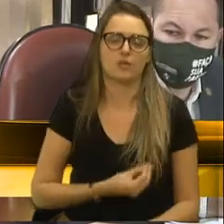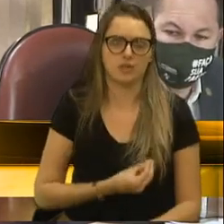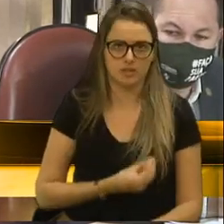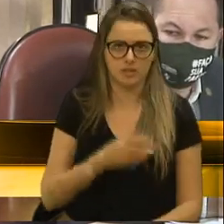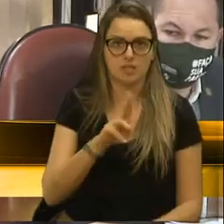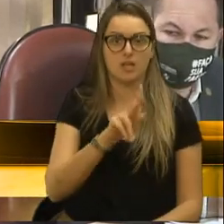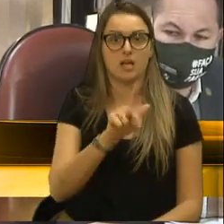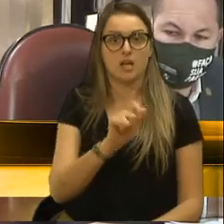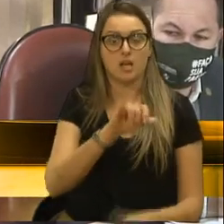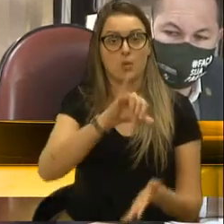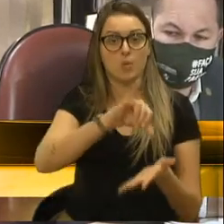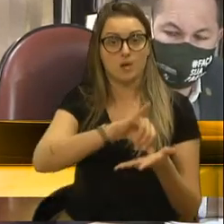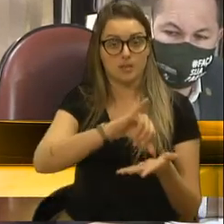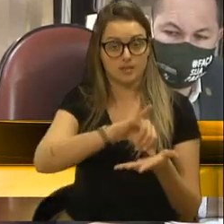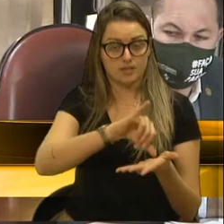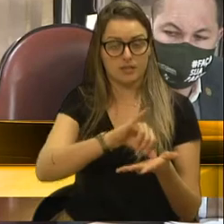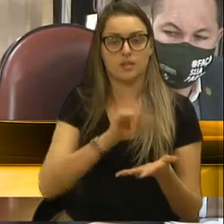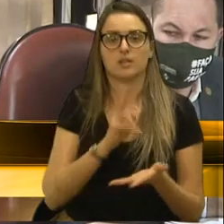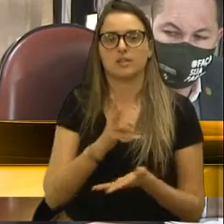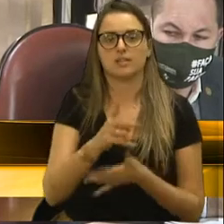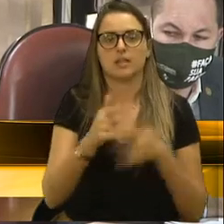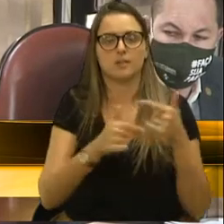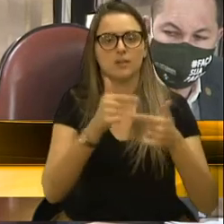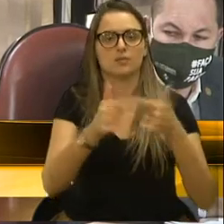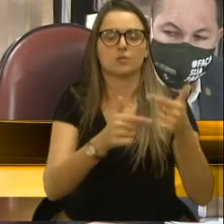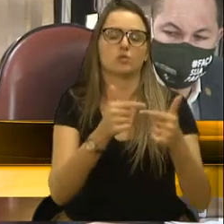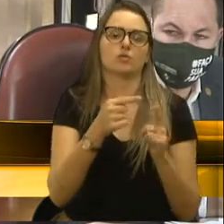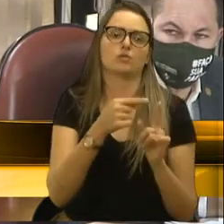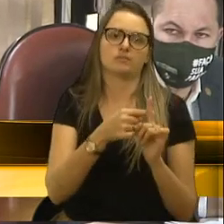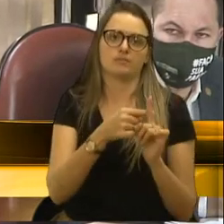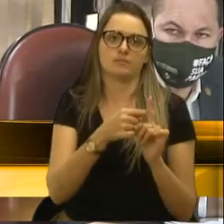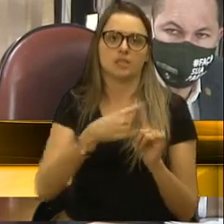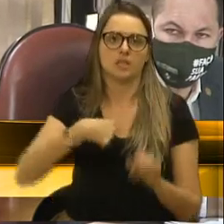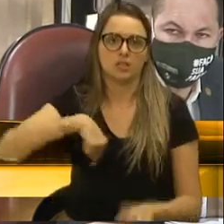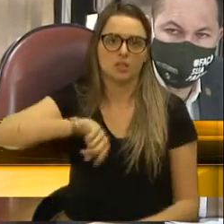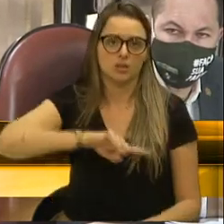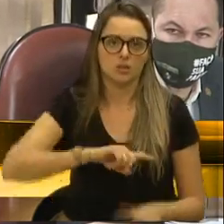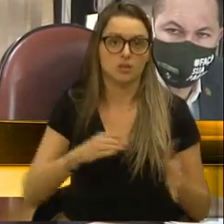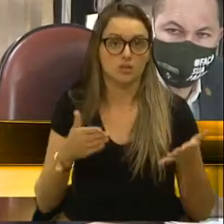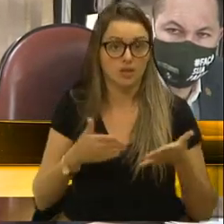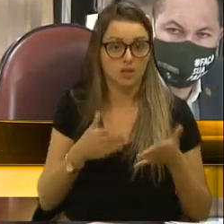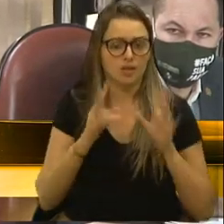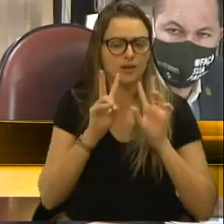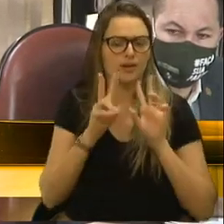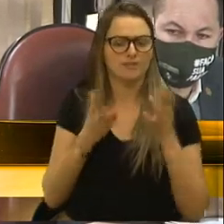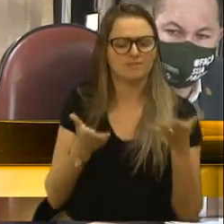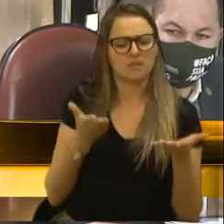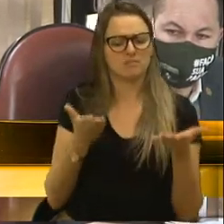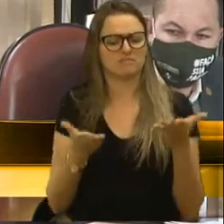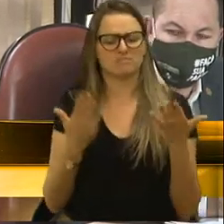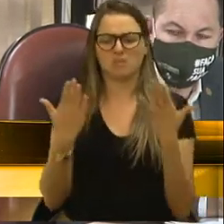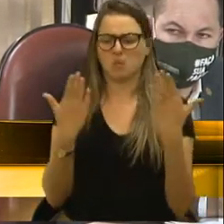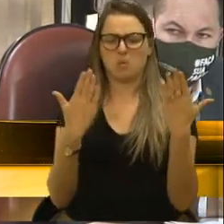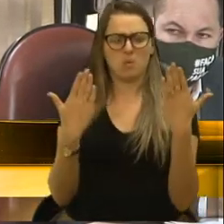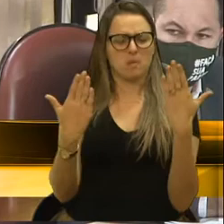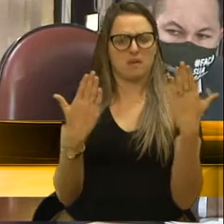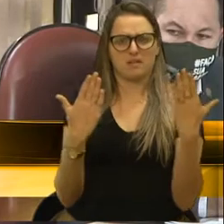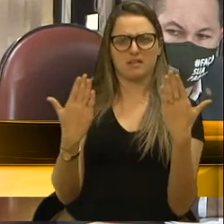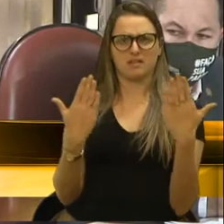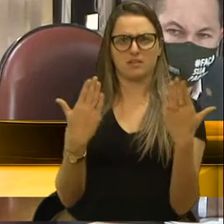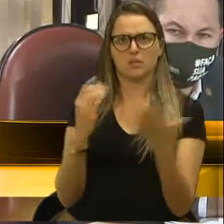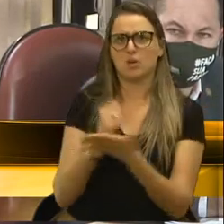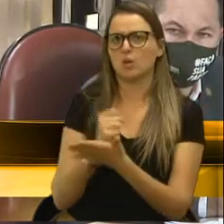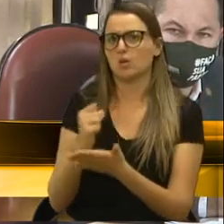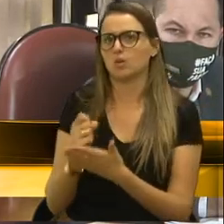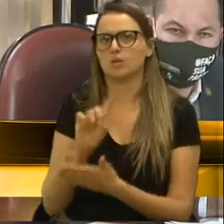UPA Central, com os servidores públicos, sempre funcionou muito bem. Agora, gente já está aqui pesando o valor. Como eu falei, esse contrato aqui, ele não